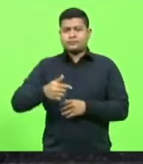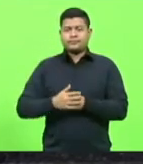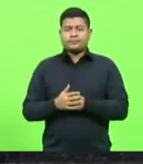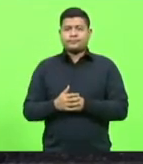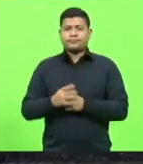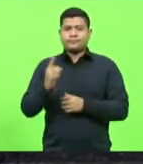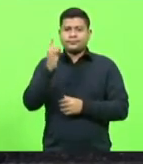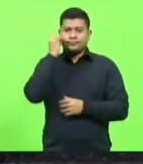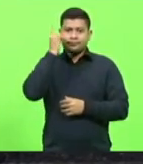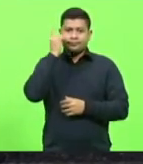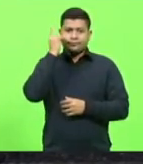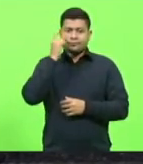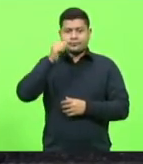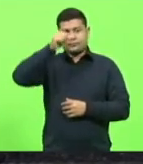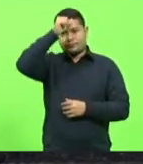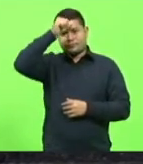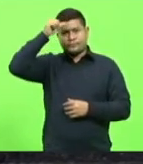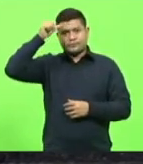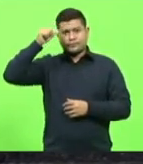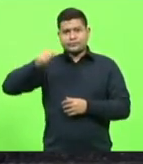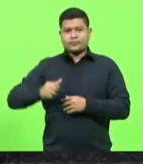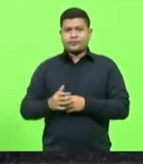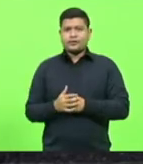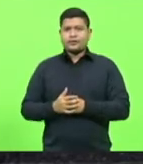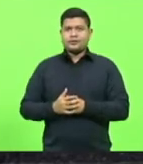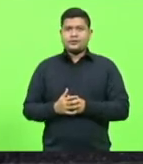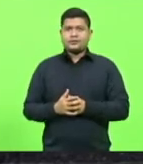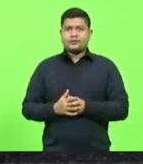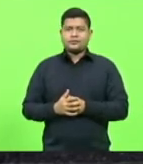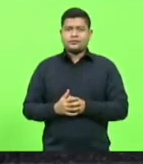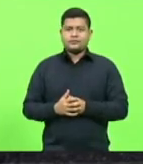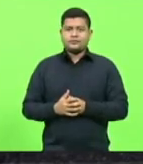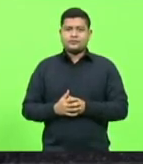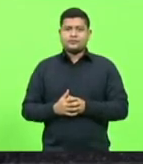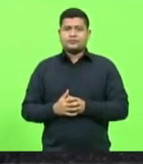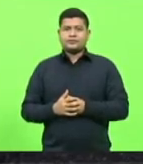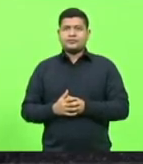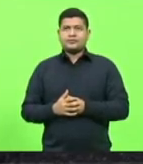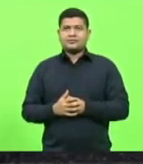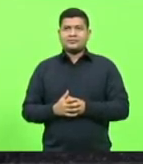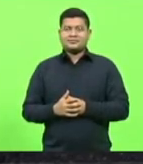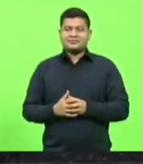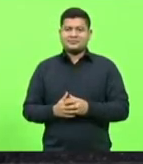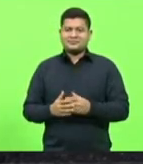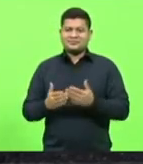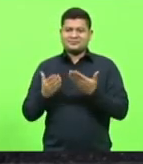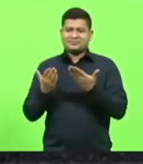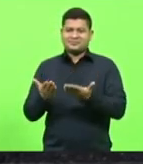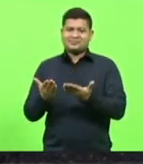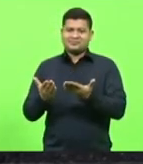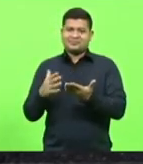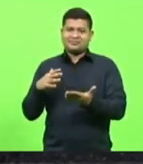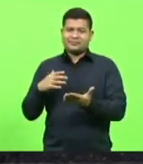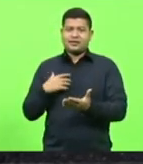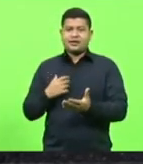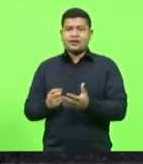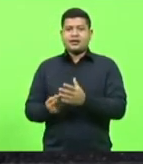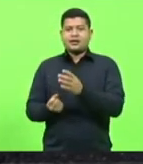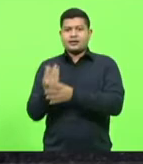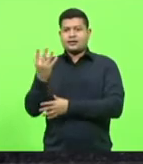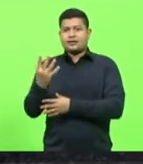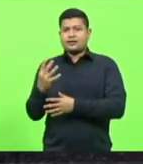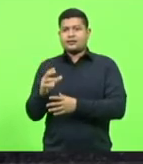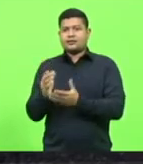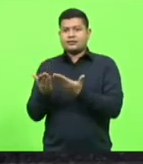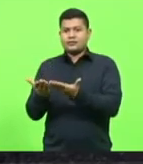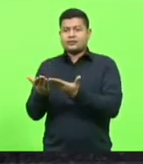Deputada Dirce Heydrich. Dispõe sobre a reserva de vagas do trabalho